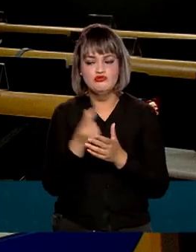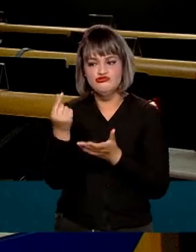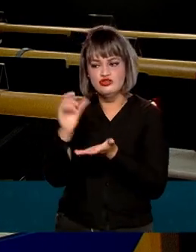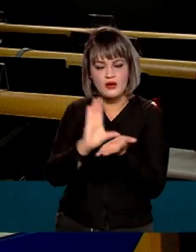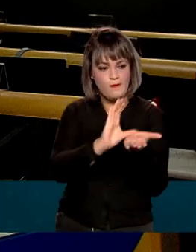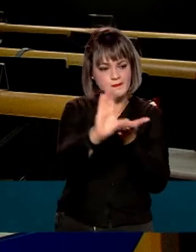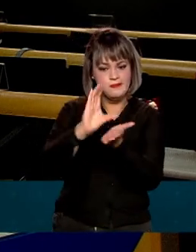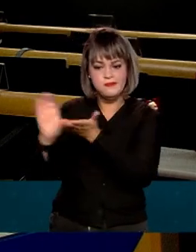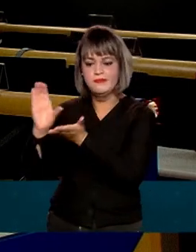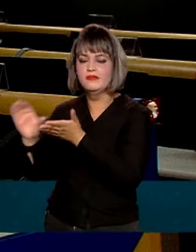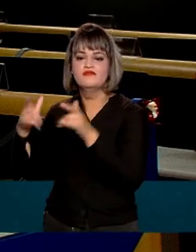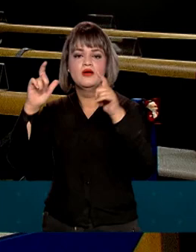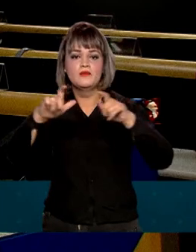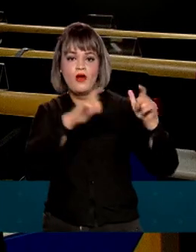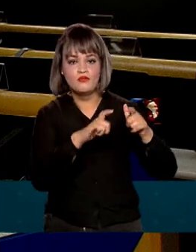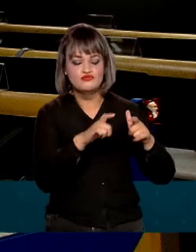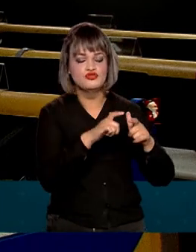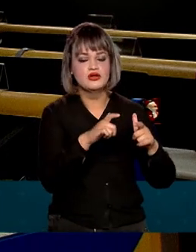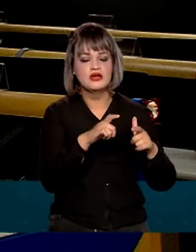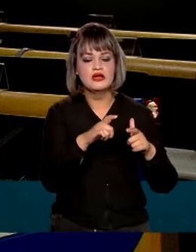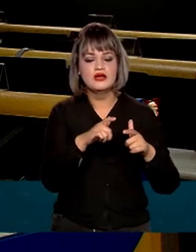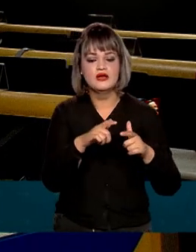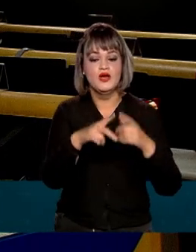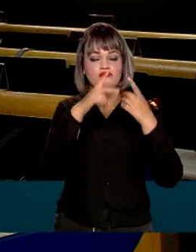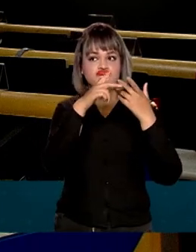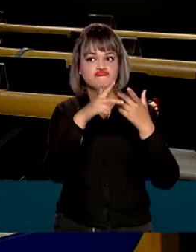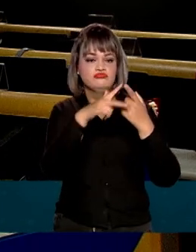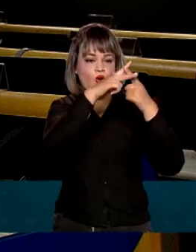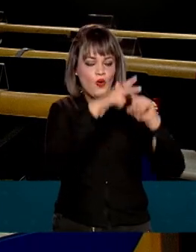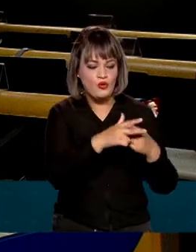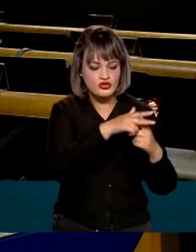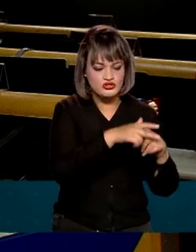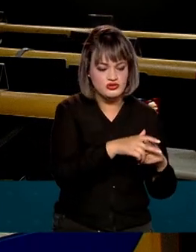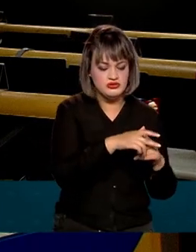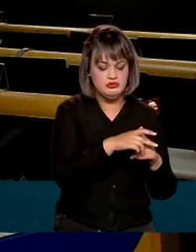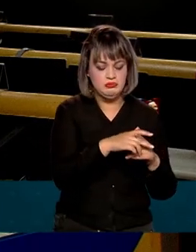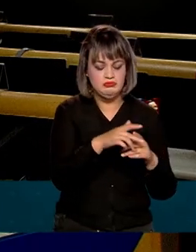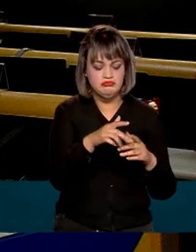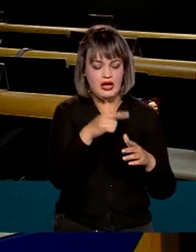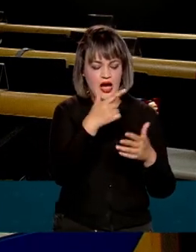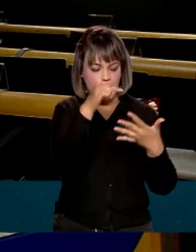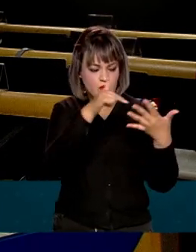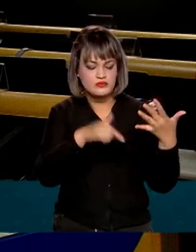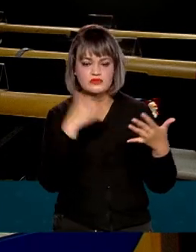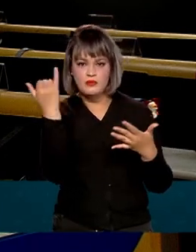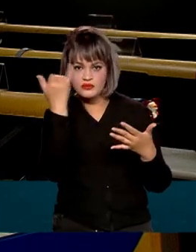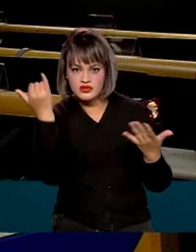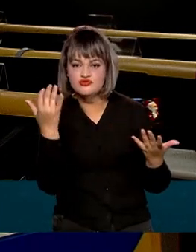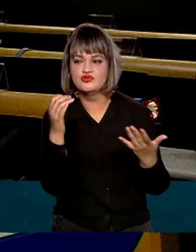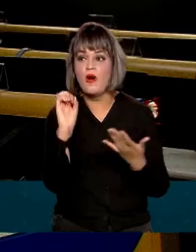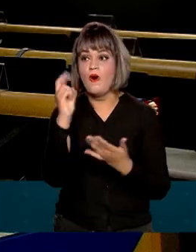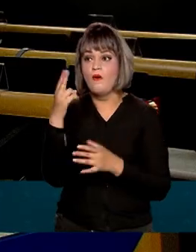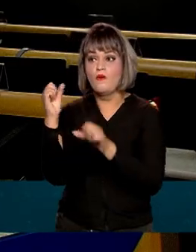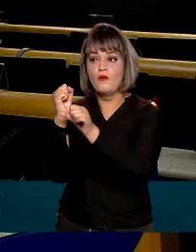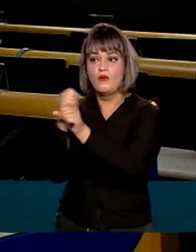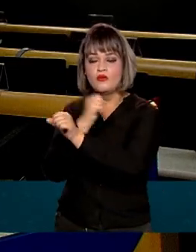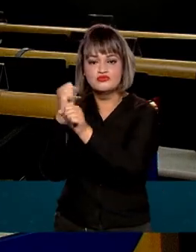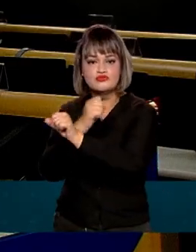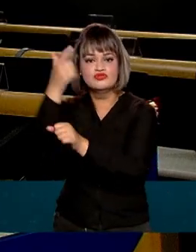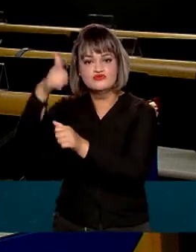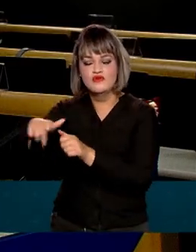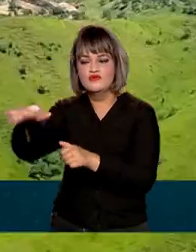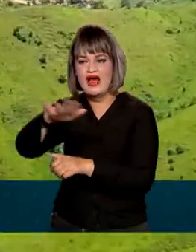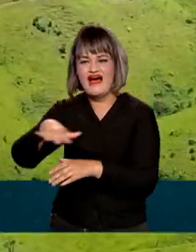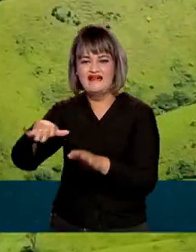recursos para o atendimento à população, restabelecimento de serviços essenciais e também a reconstrução de áreas públicas